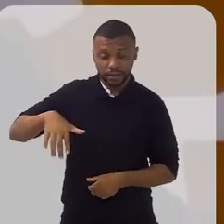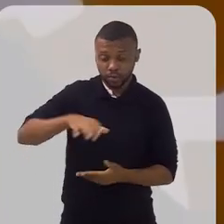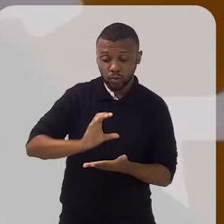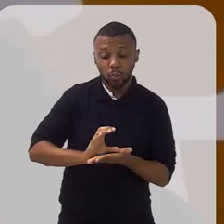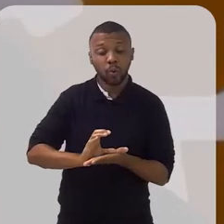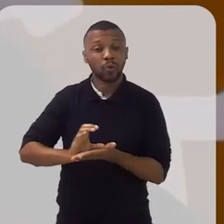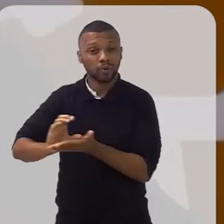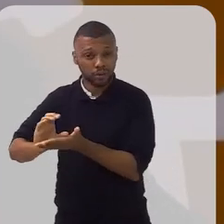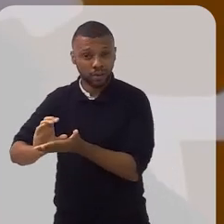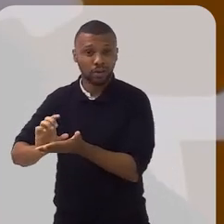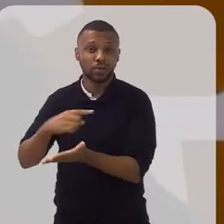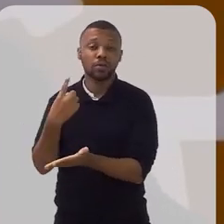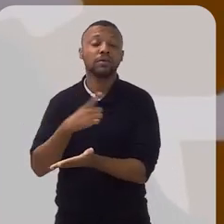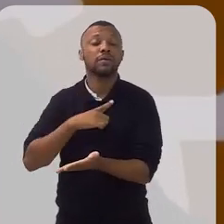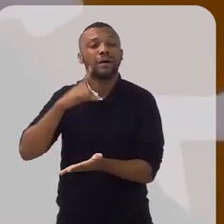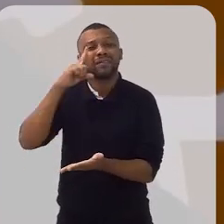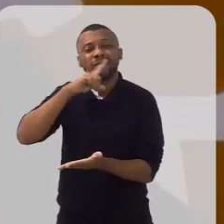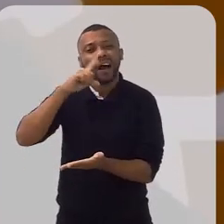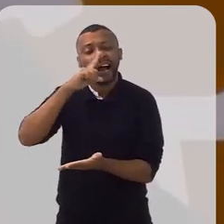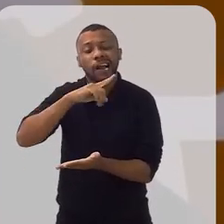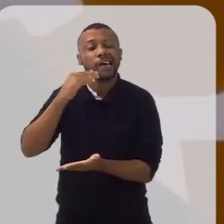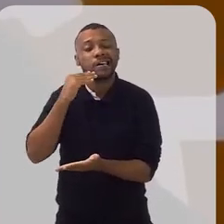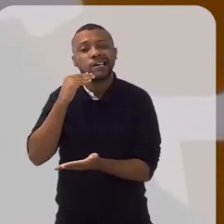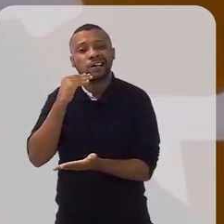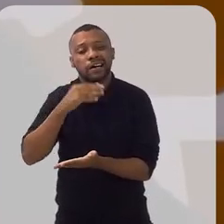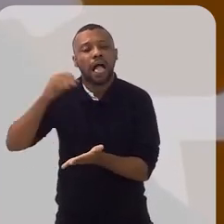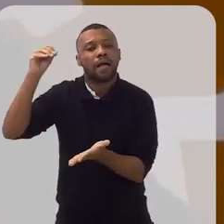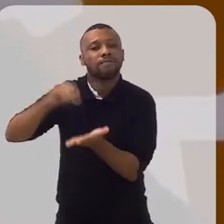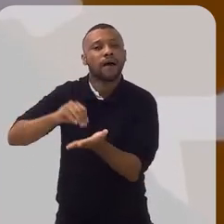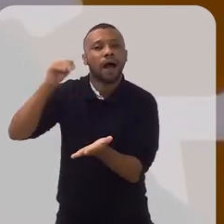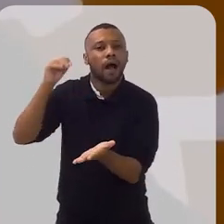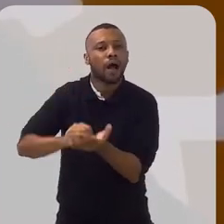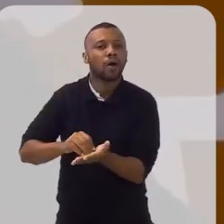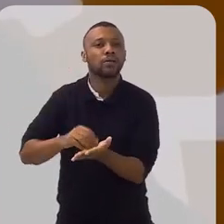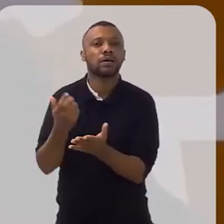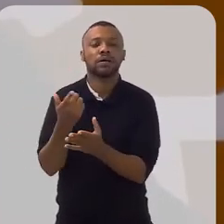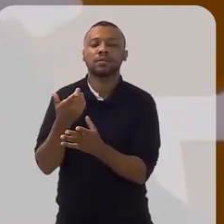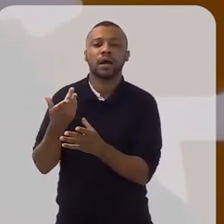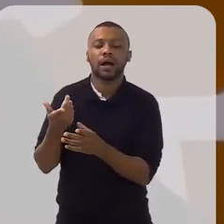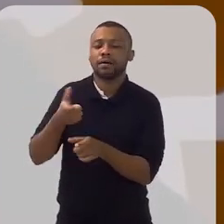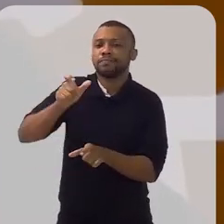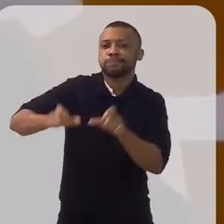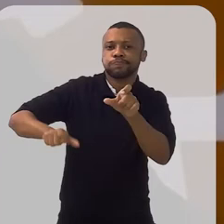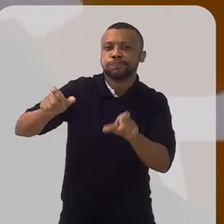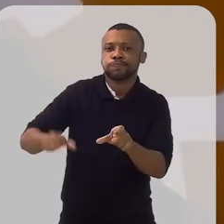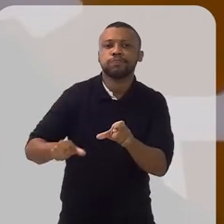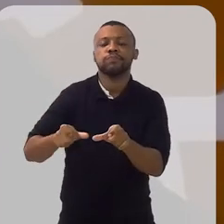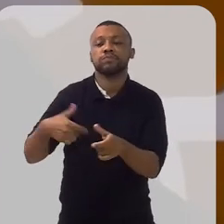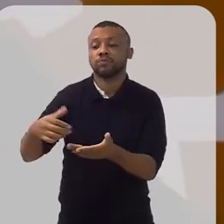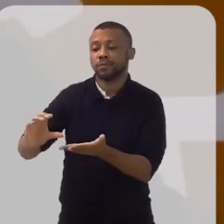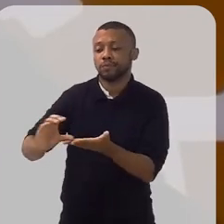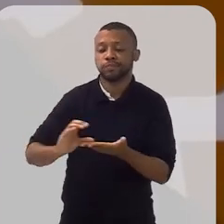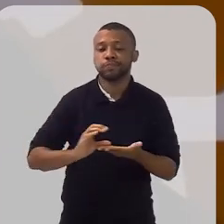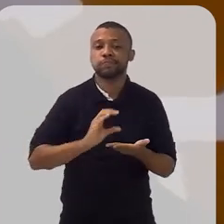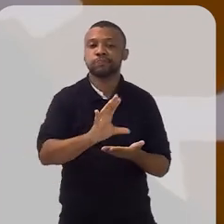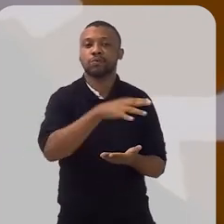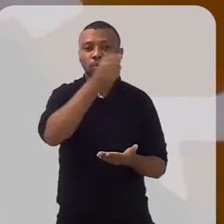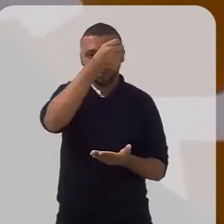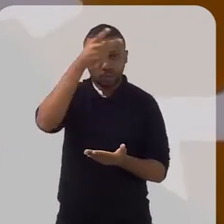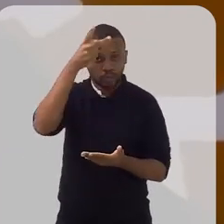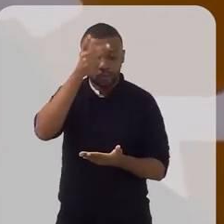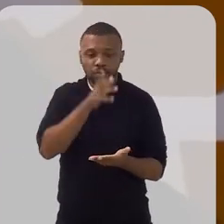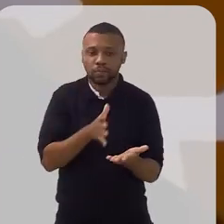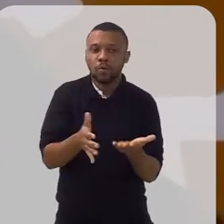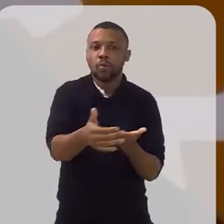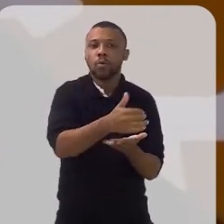2020, a gente tinha um gap muito grande na composição da possibilidade da destinação pelos